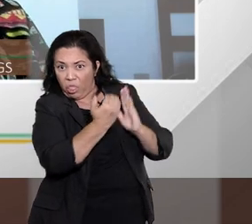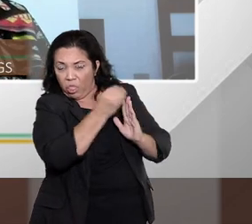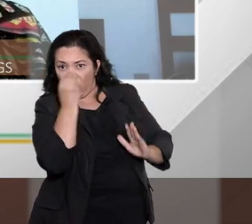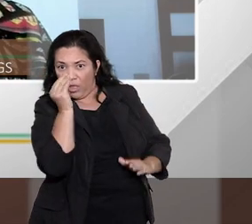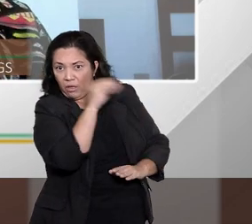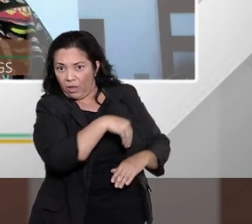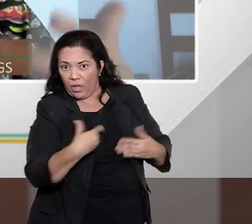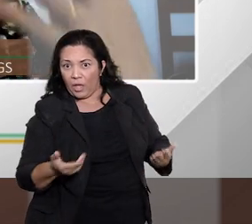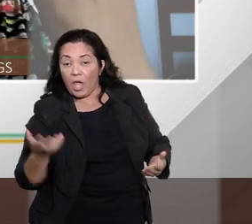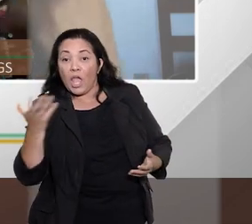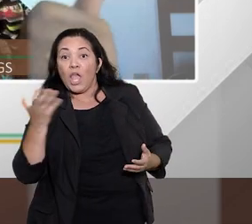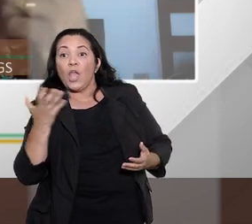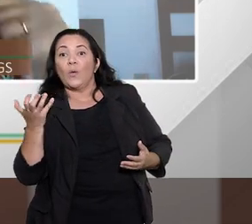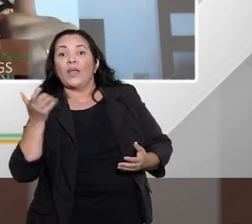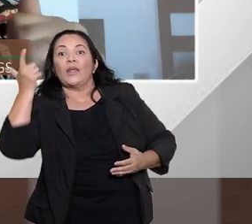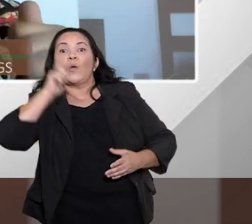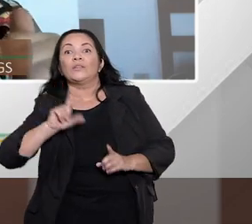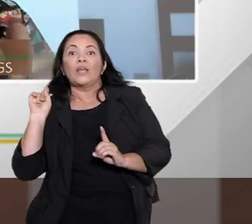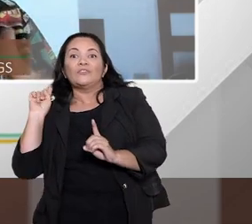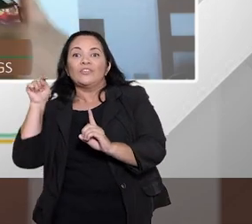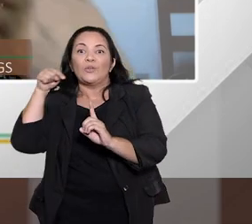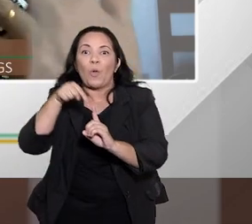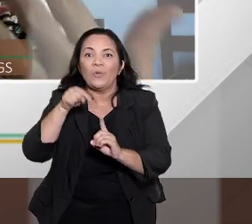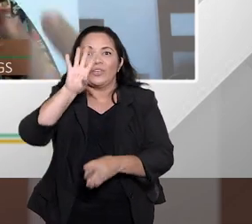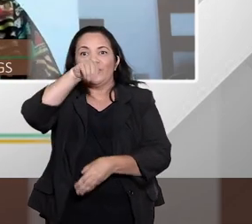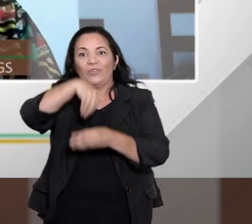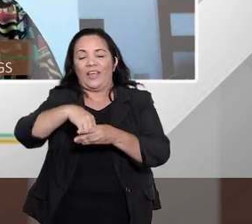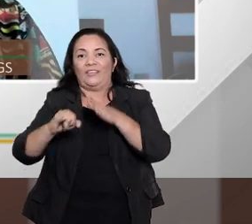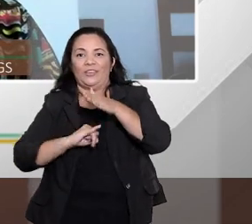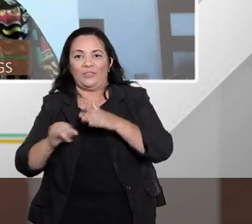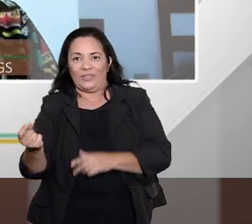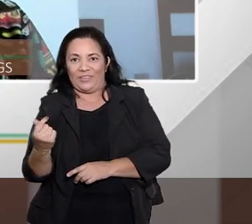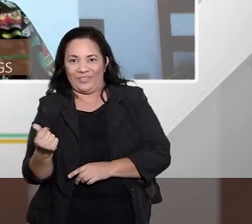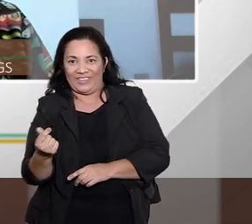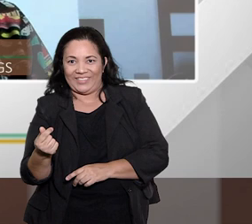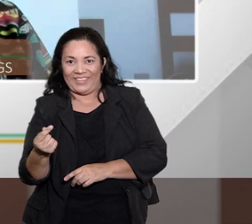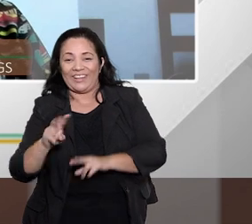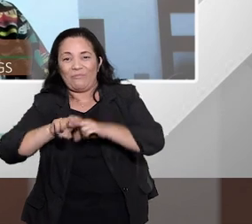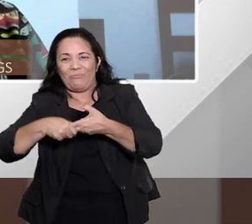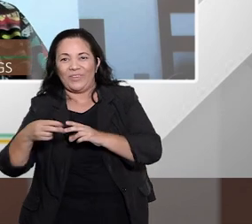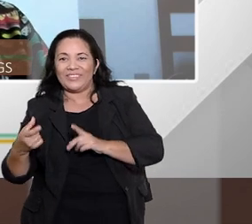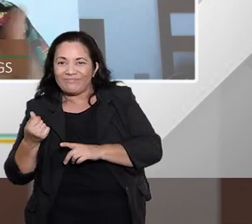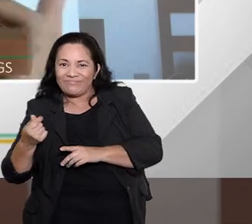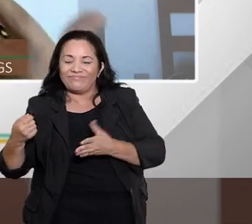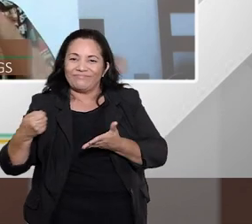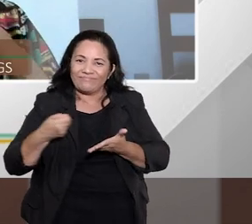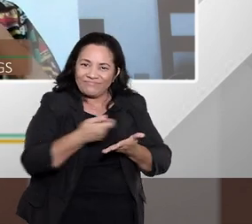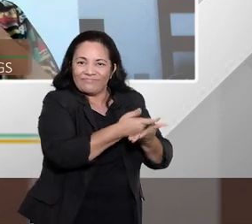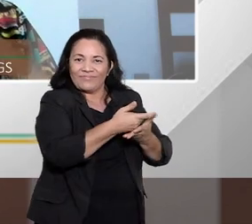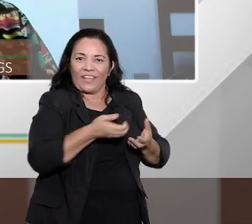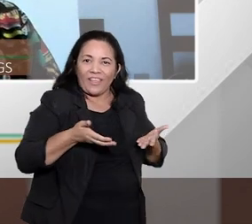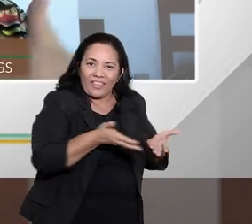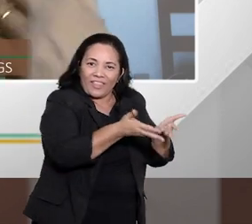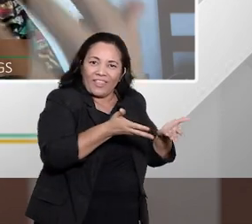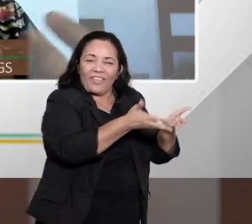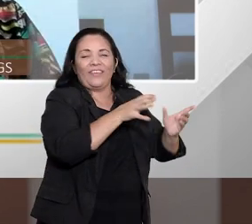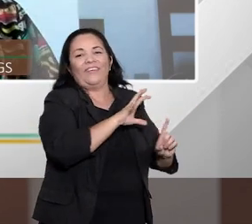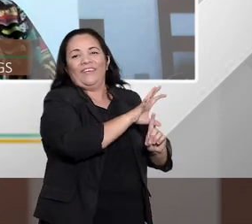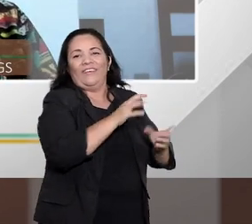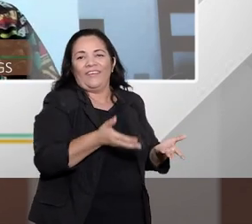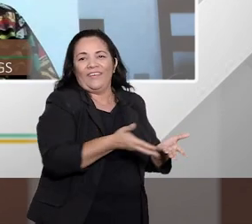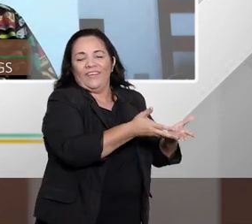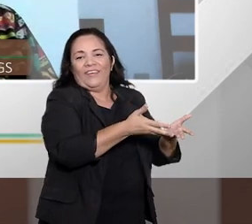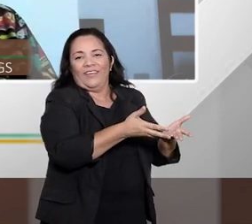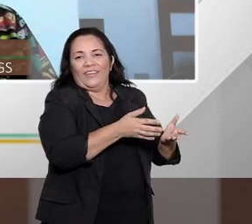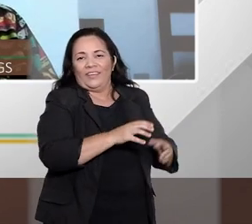responsável, põe a responsabilidade naquele que concede o crédito, senão ele é um crédito irresponsável, e